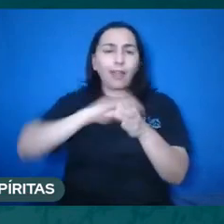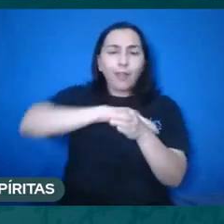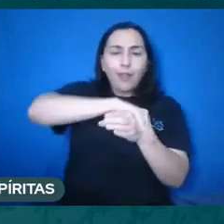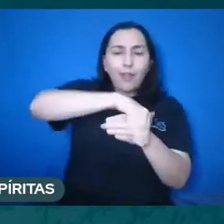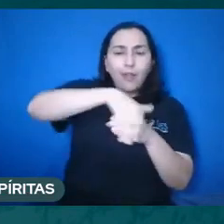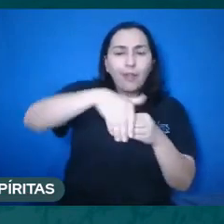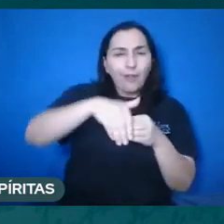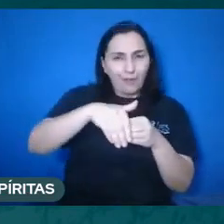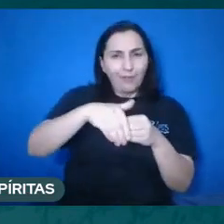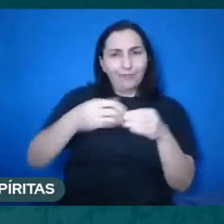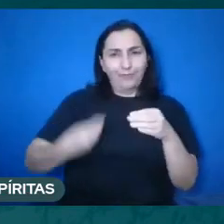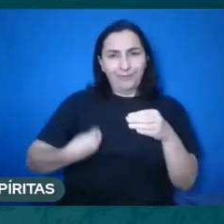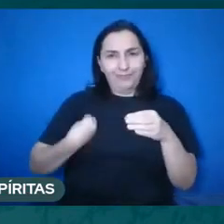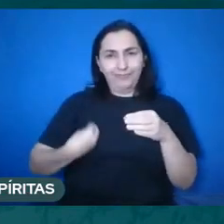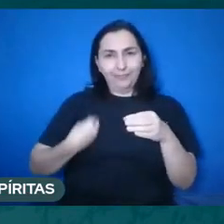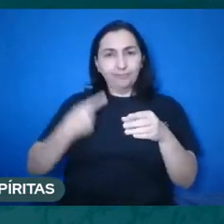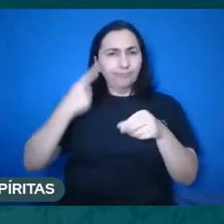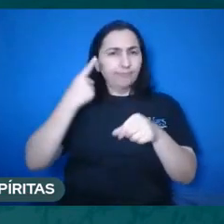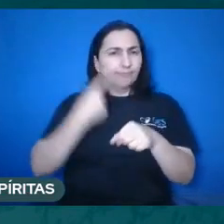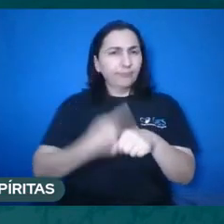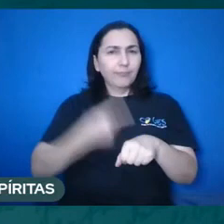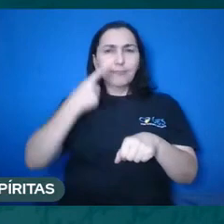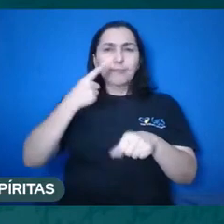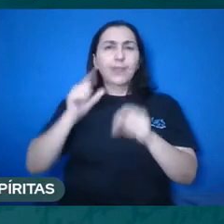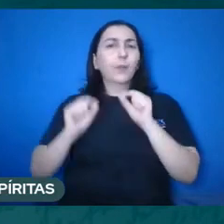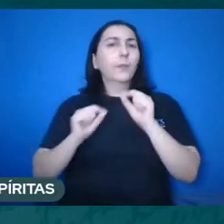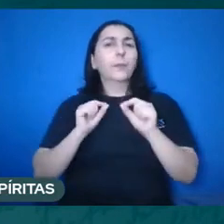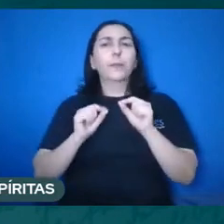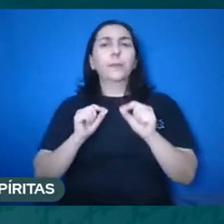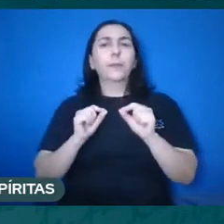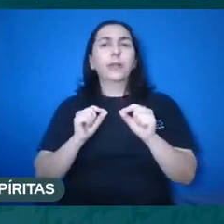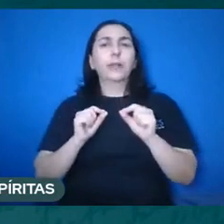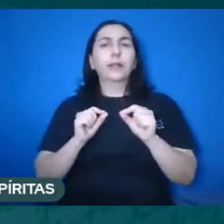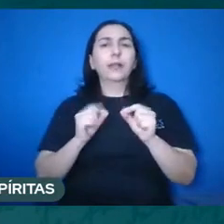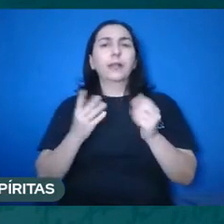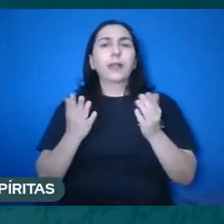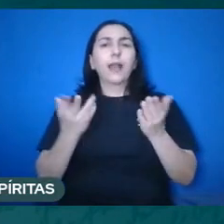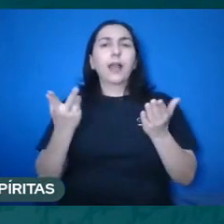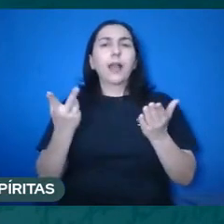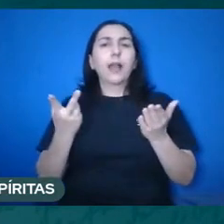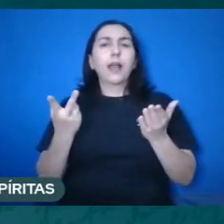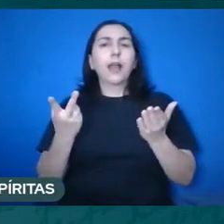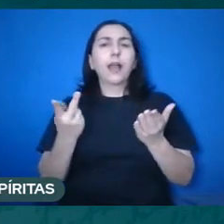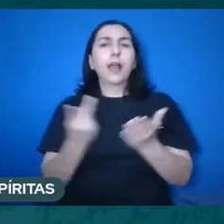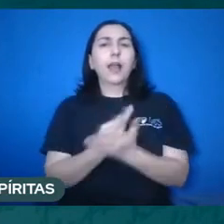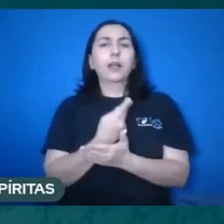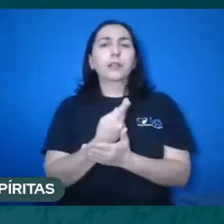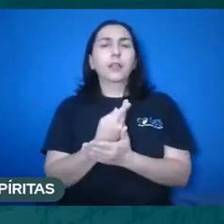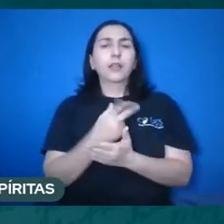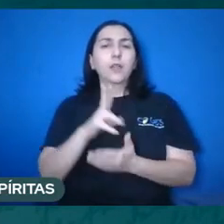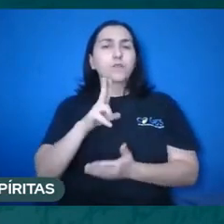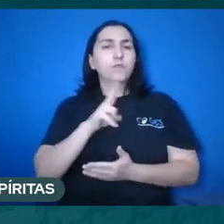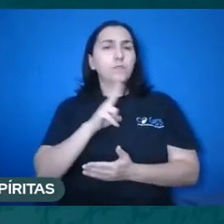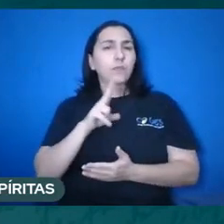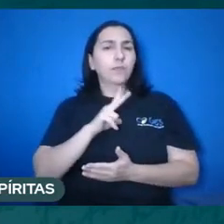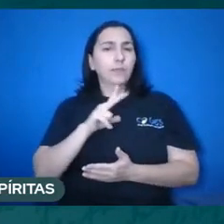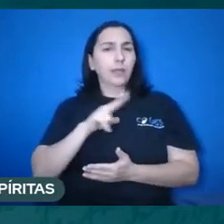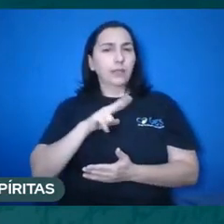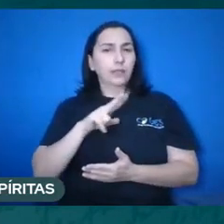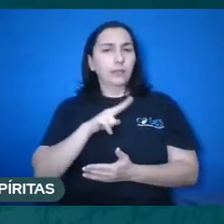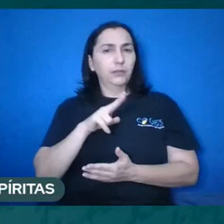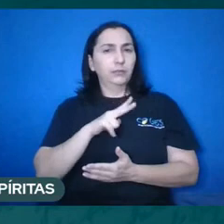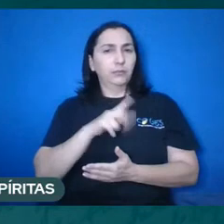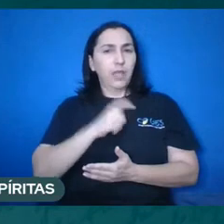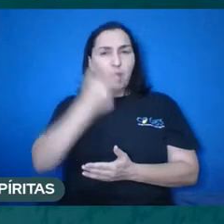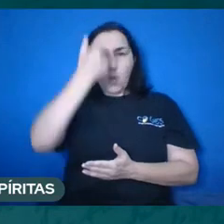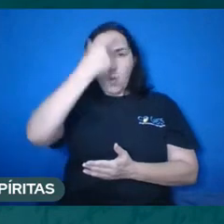E ali, naquele momento, desenvolveria-se a individualidade e o caráter.